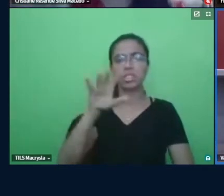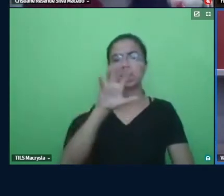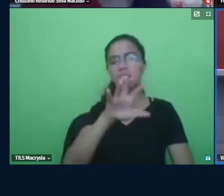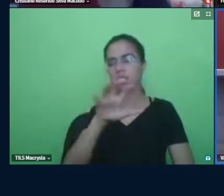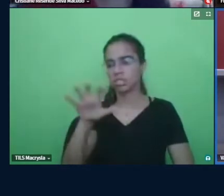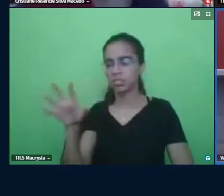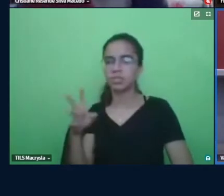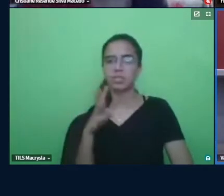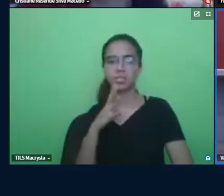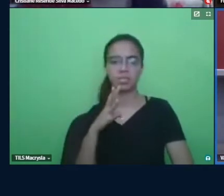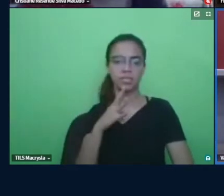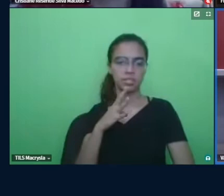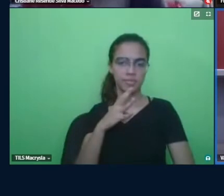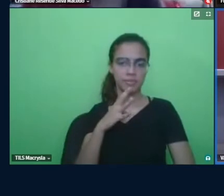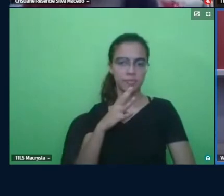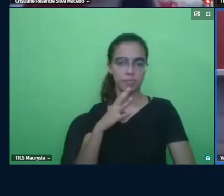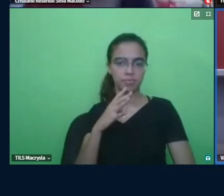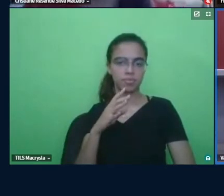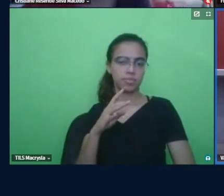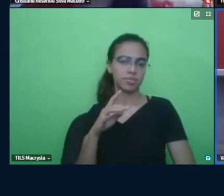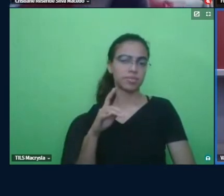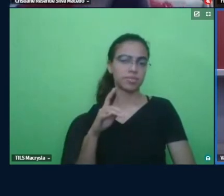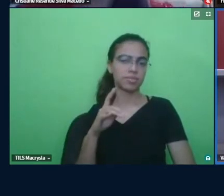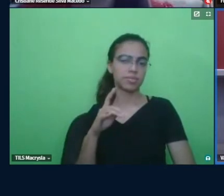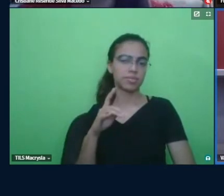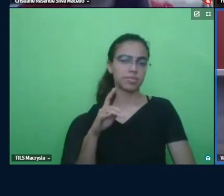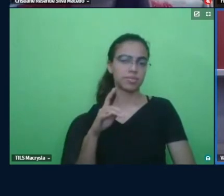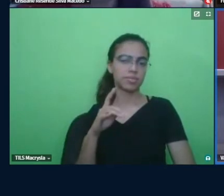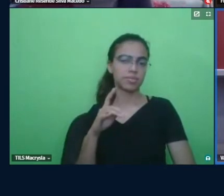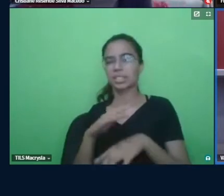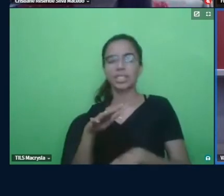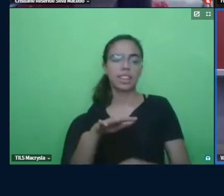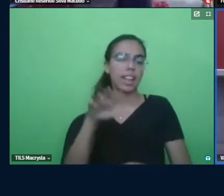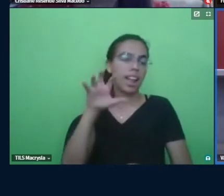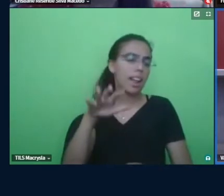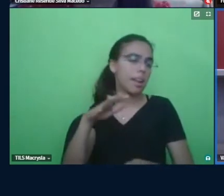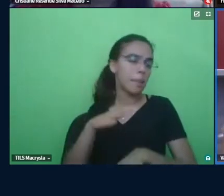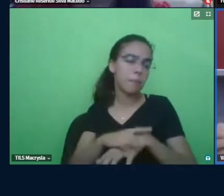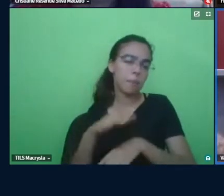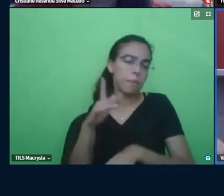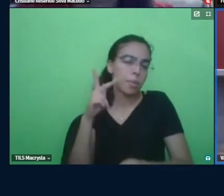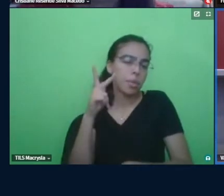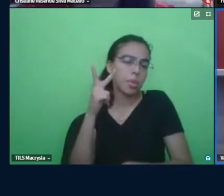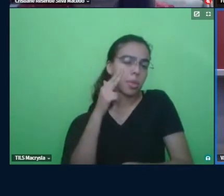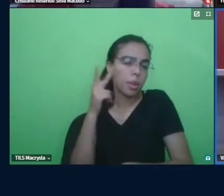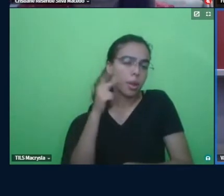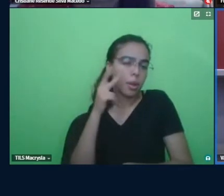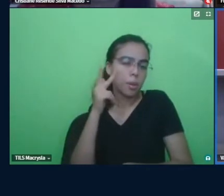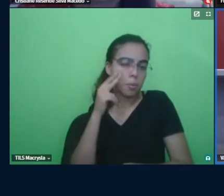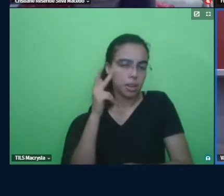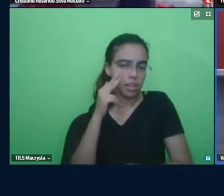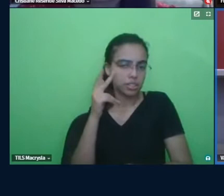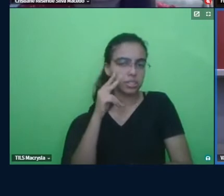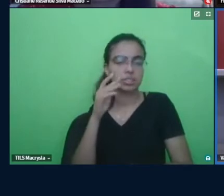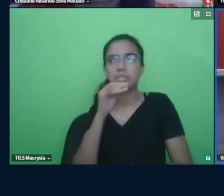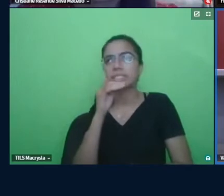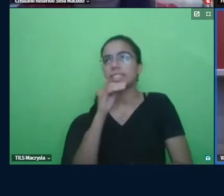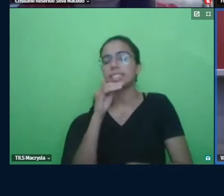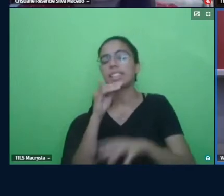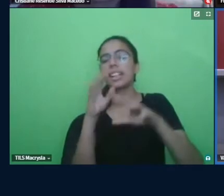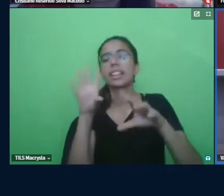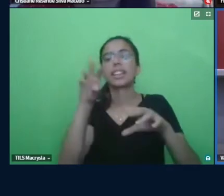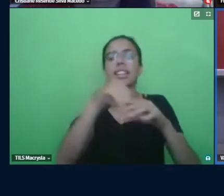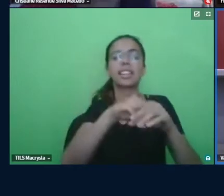e normalmente a gente diz que são áreas mais afins né é muito comum a gente circular na educação a gente